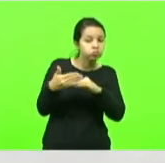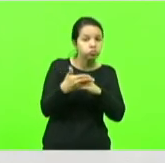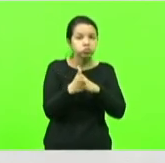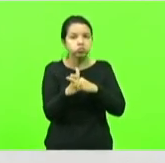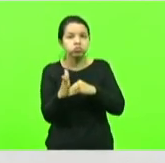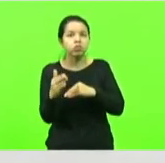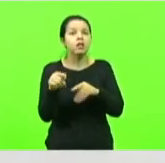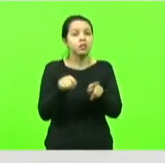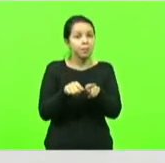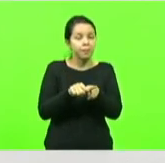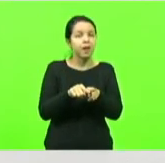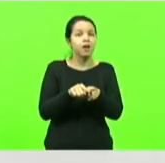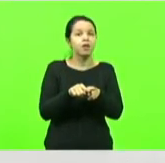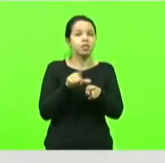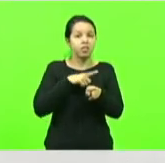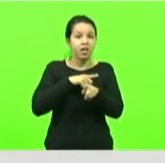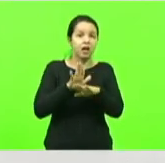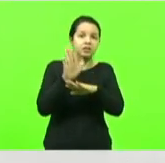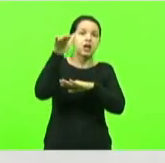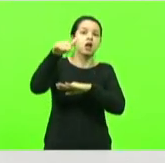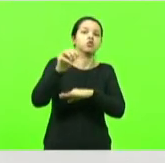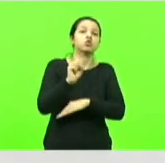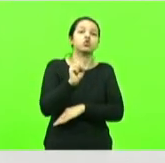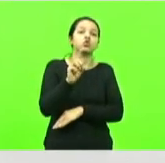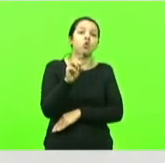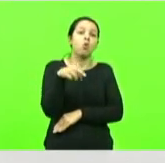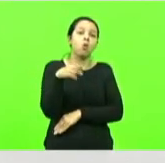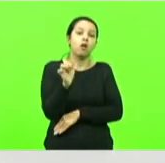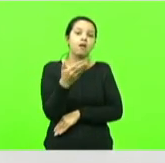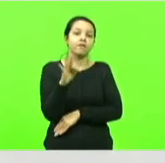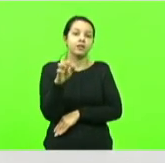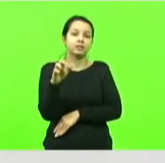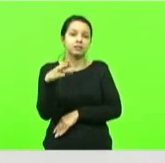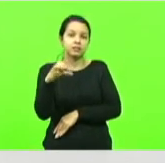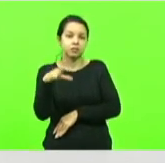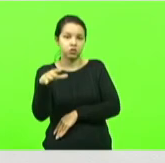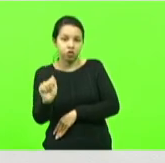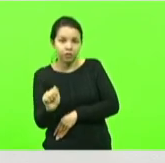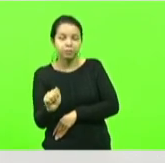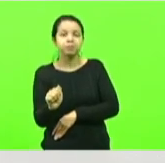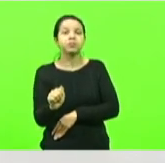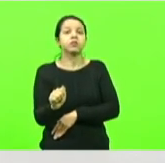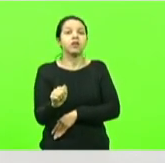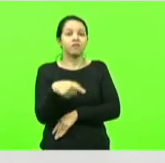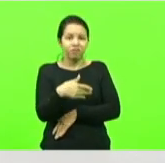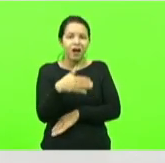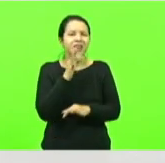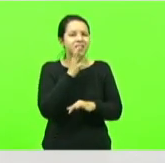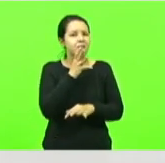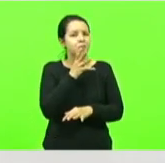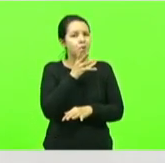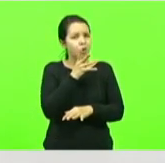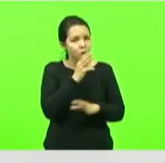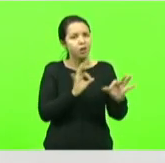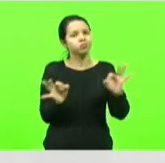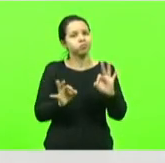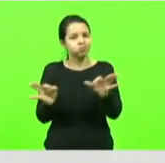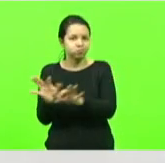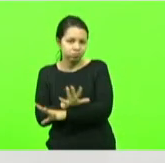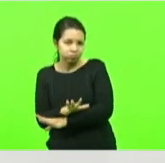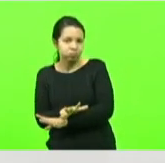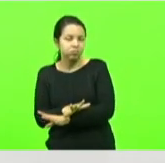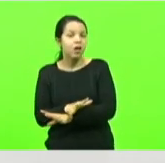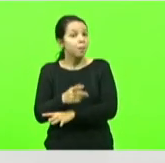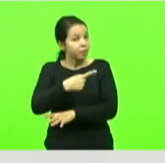vai demorar para se executar mas é necessário que nós façamos que seja executado esse